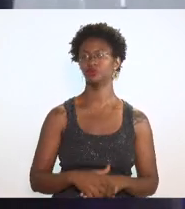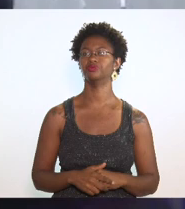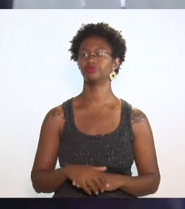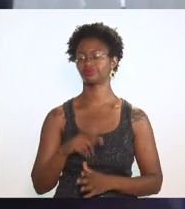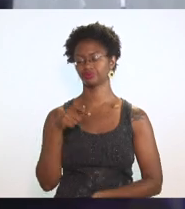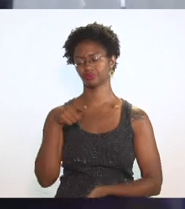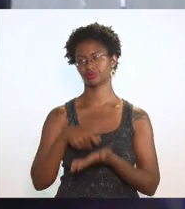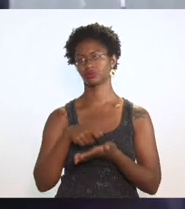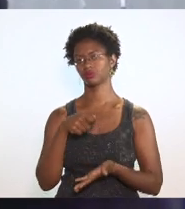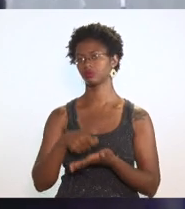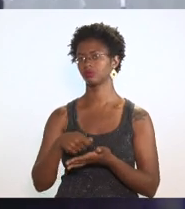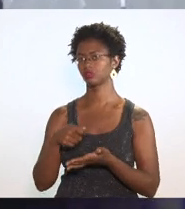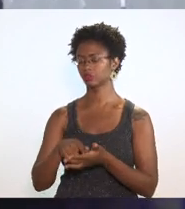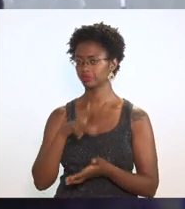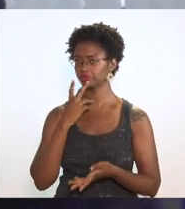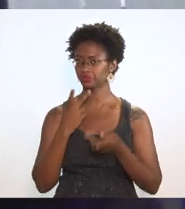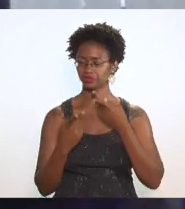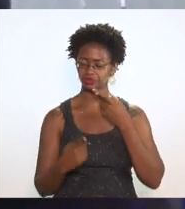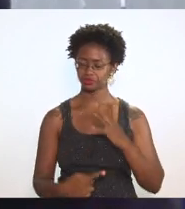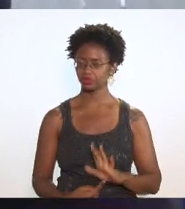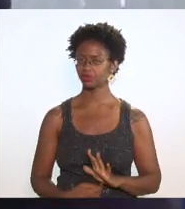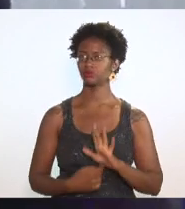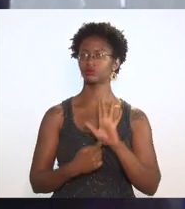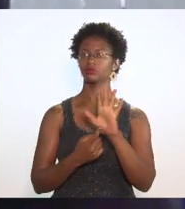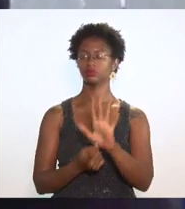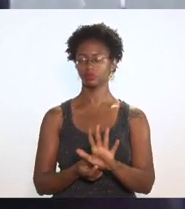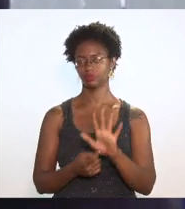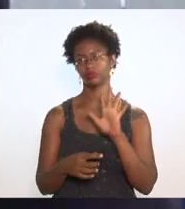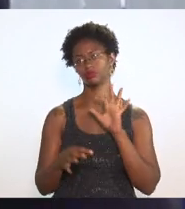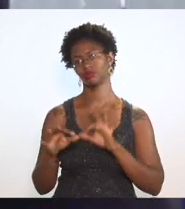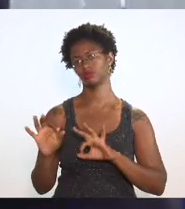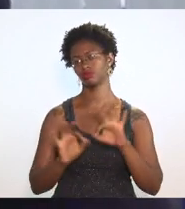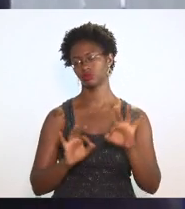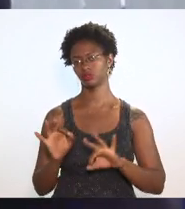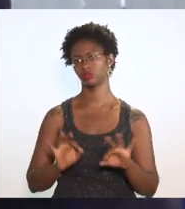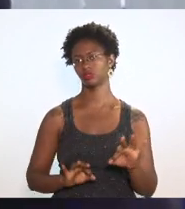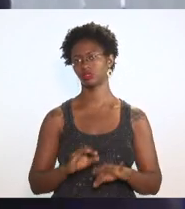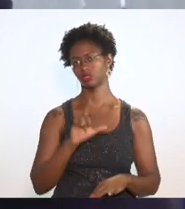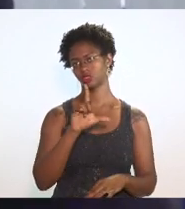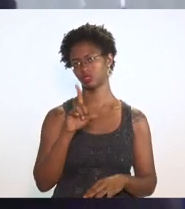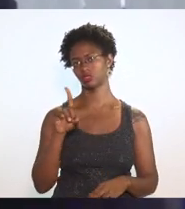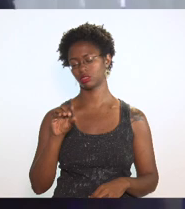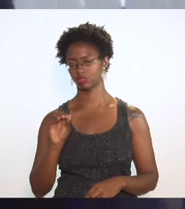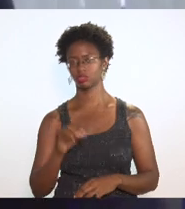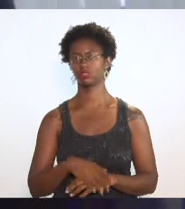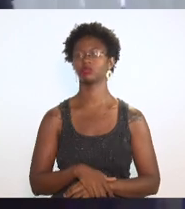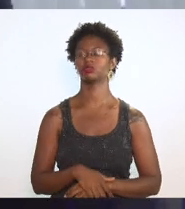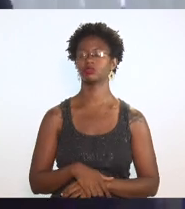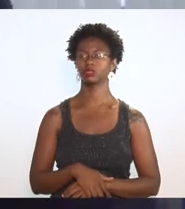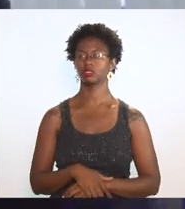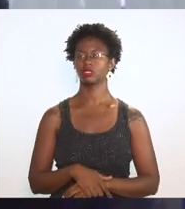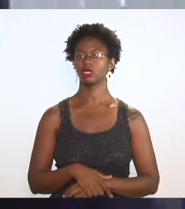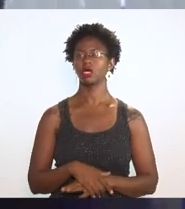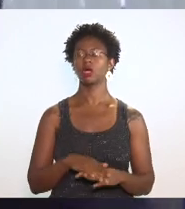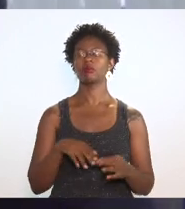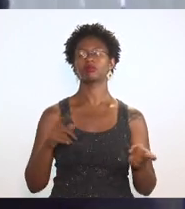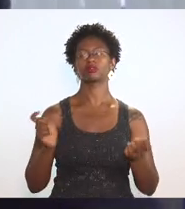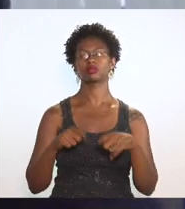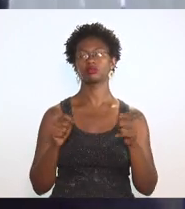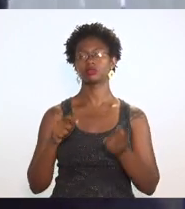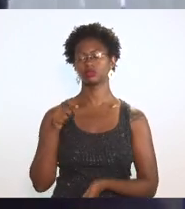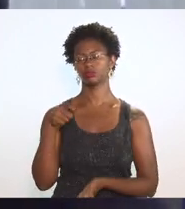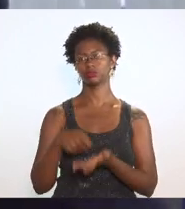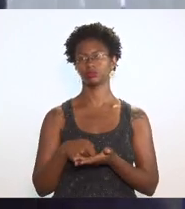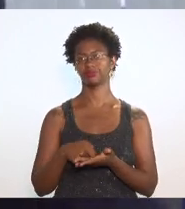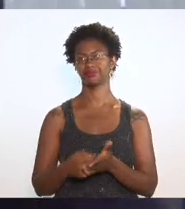obrigação de indicar no projeto da IDEO uma possibilidade de enquadramento nesse novo